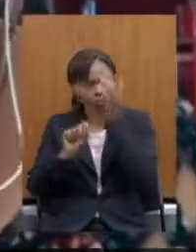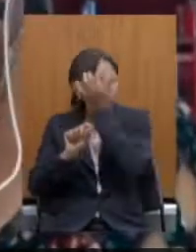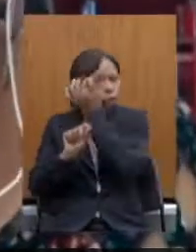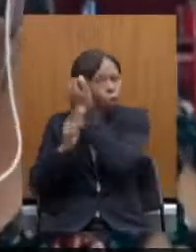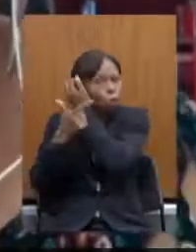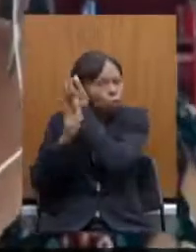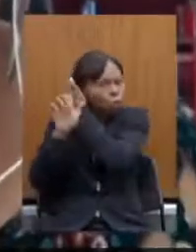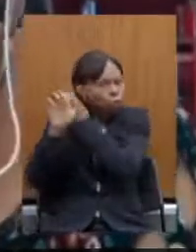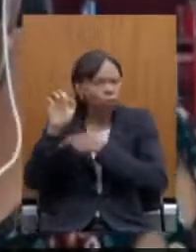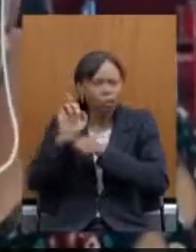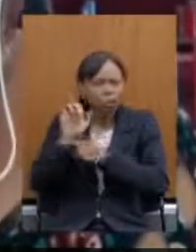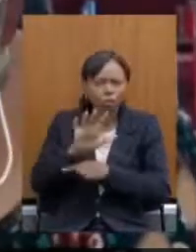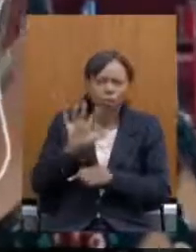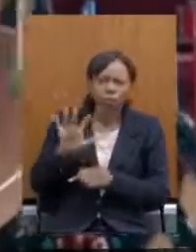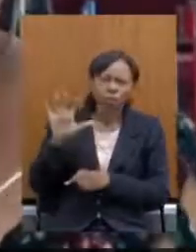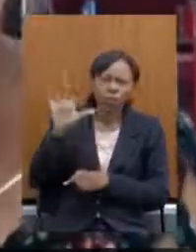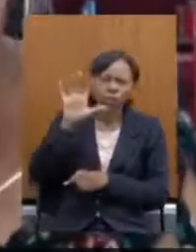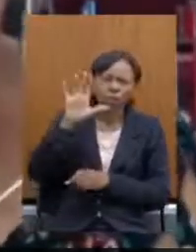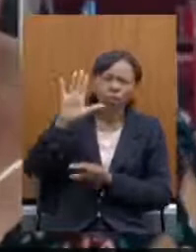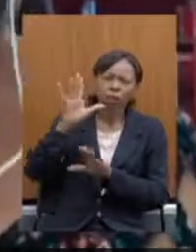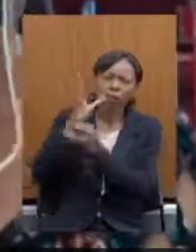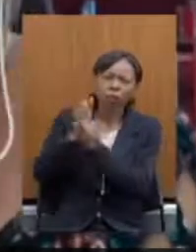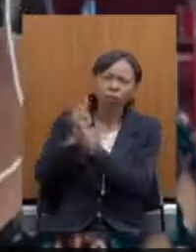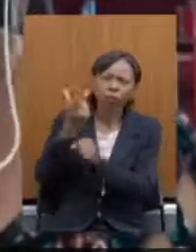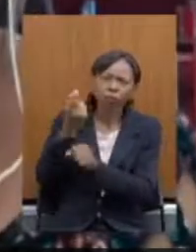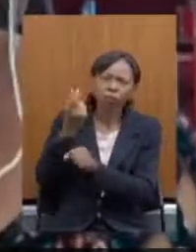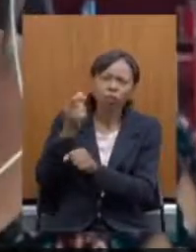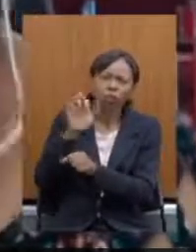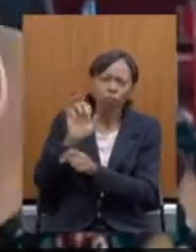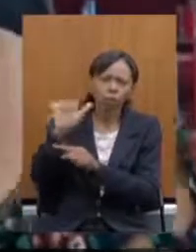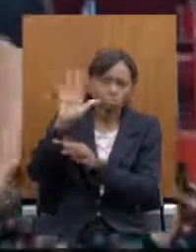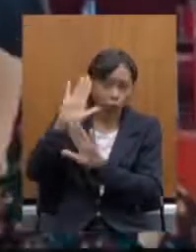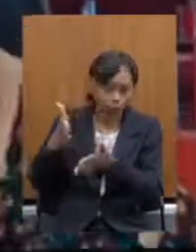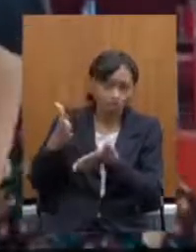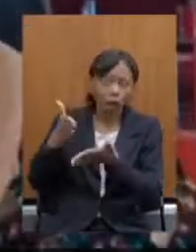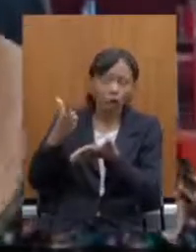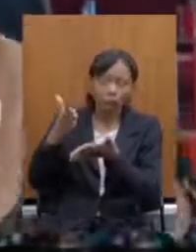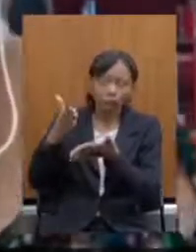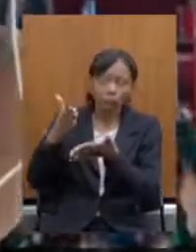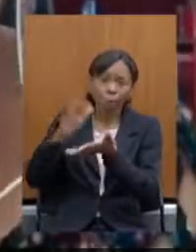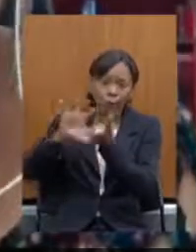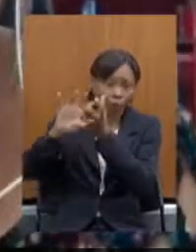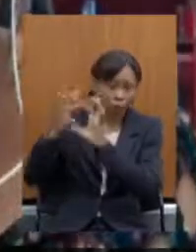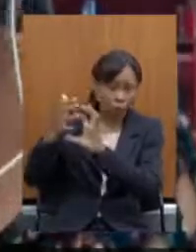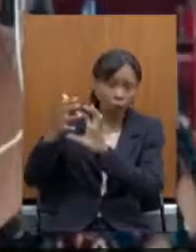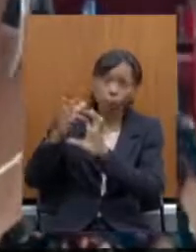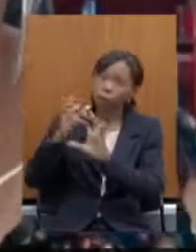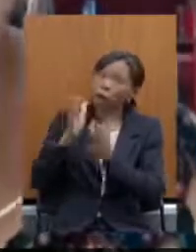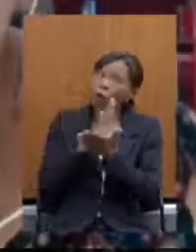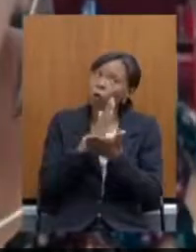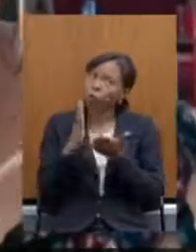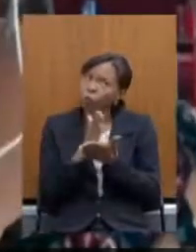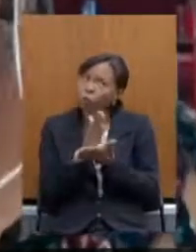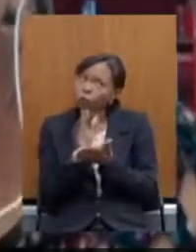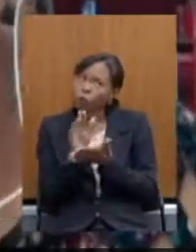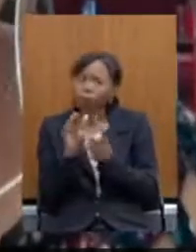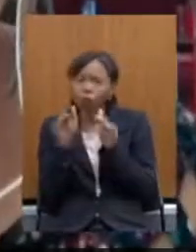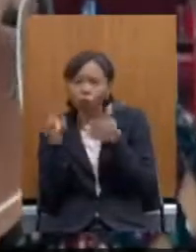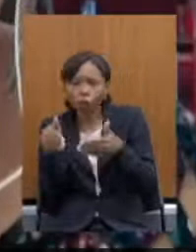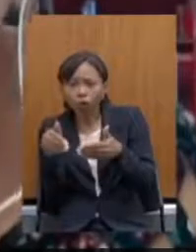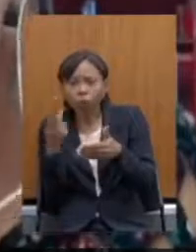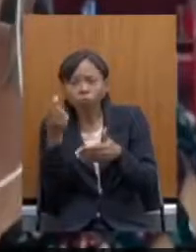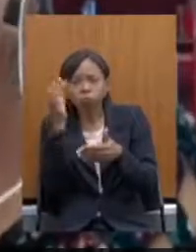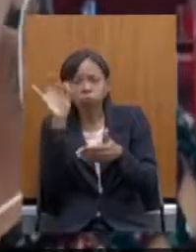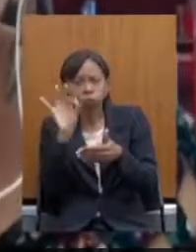Estados fizeram 20 Estados fizeram reformas alguns só de alíquotas outras reformas da